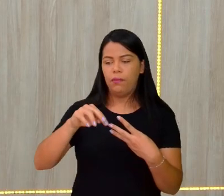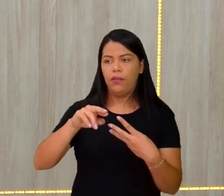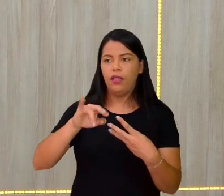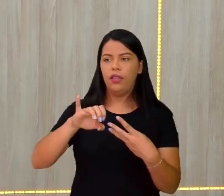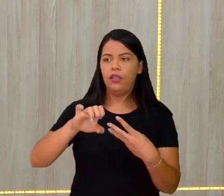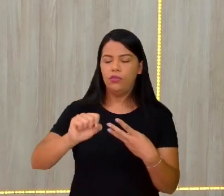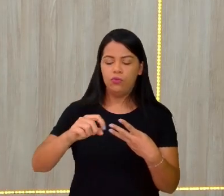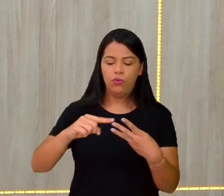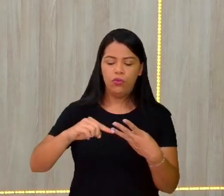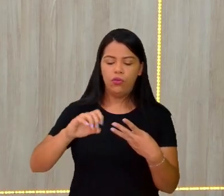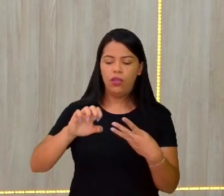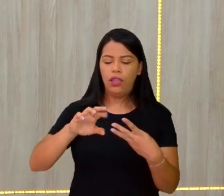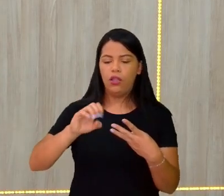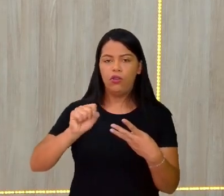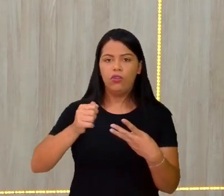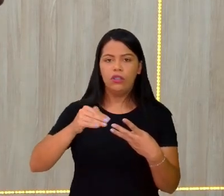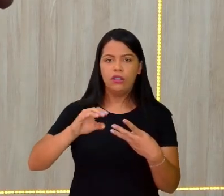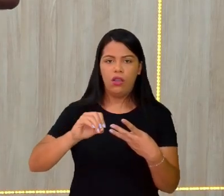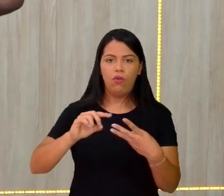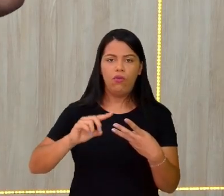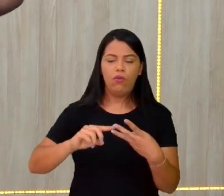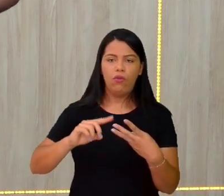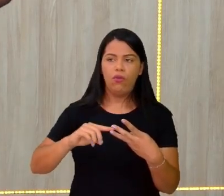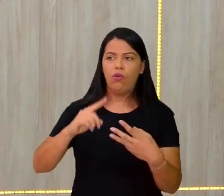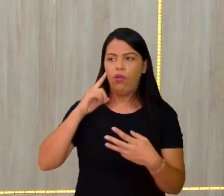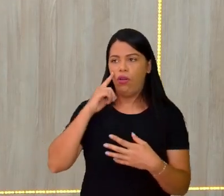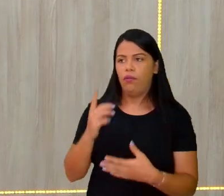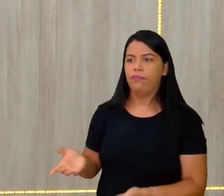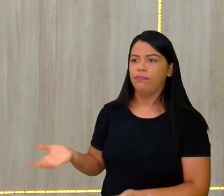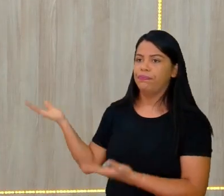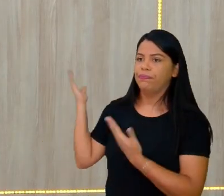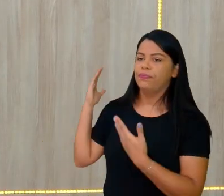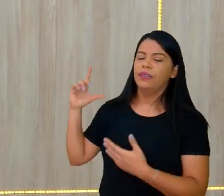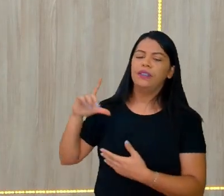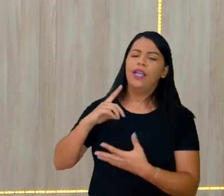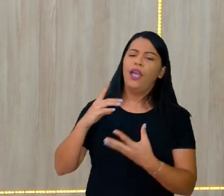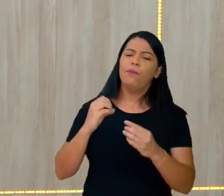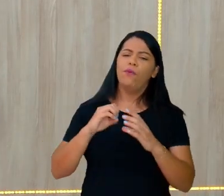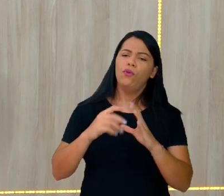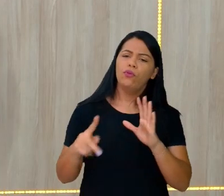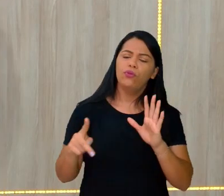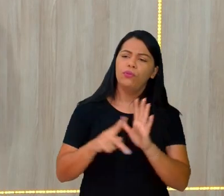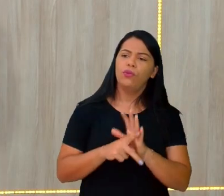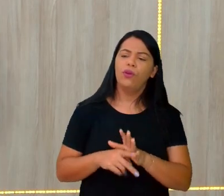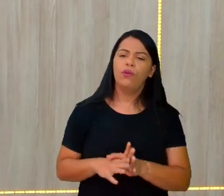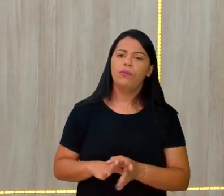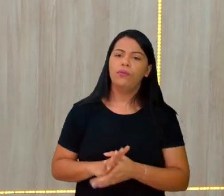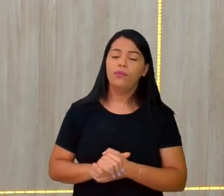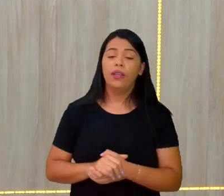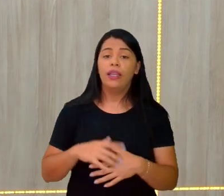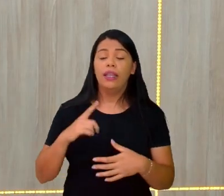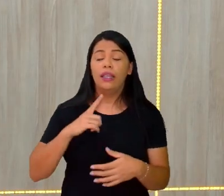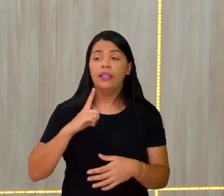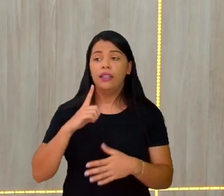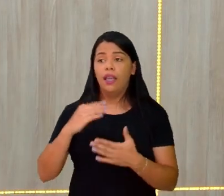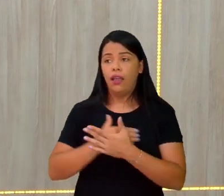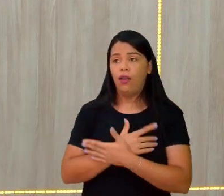comum a gente ver, né? Nos relevos, essas marcas, justamente esses agentes externos